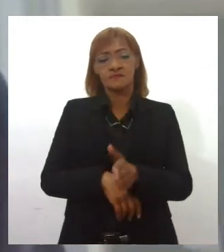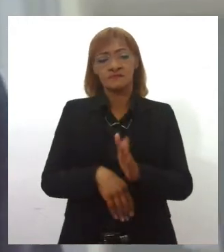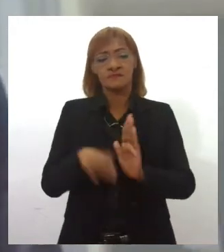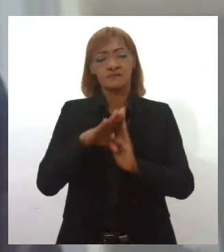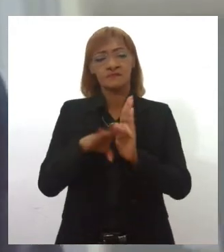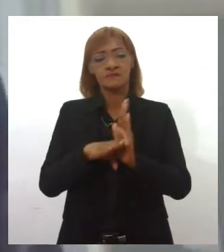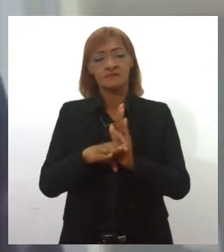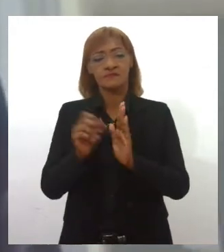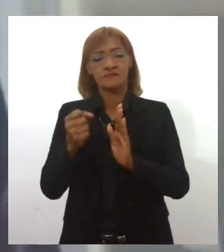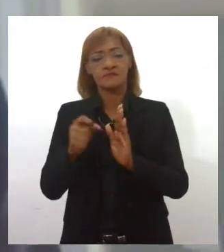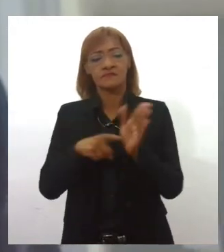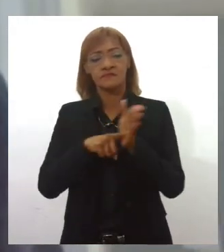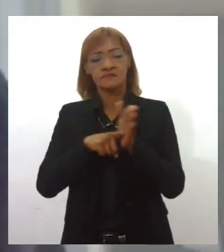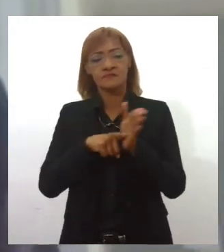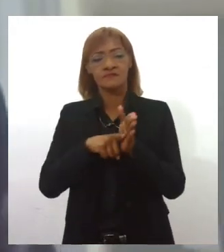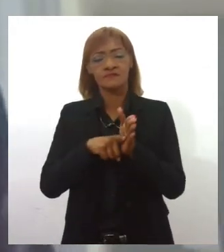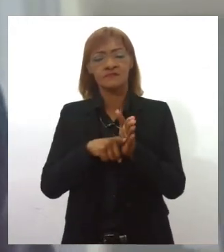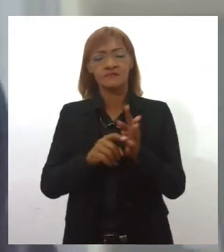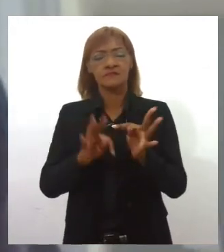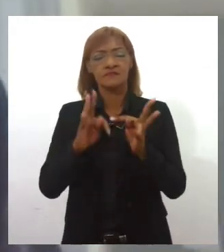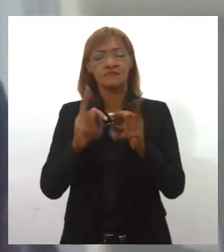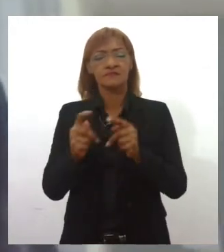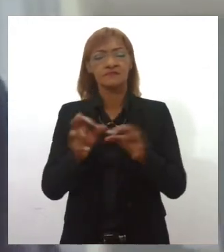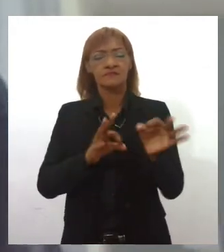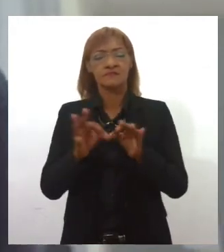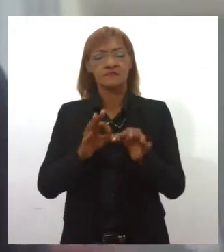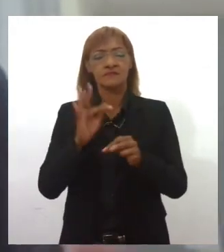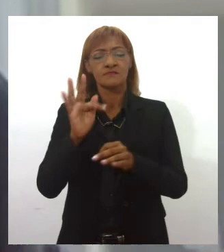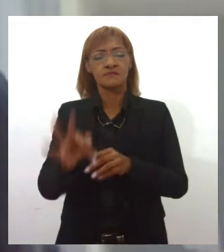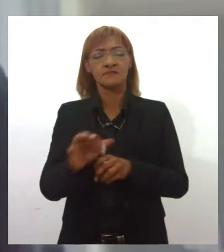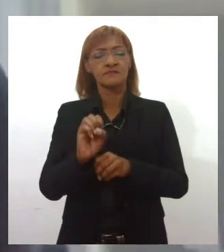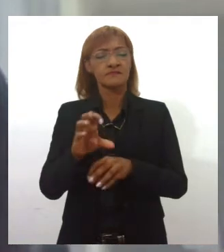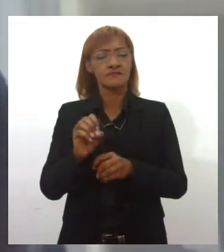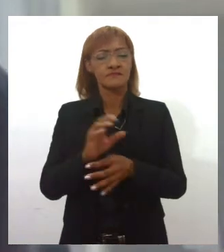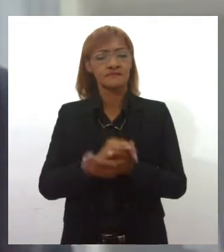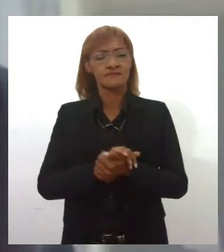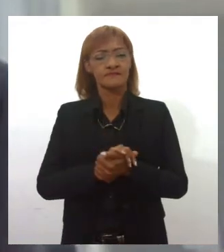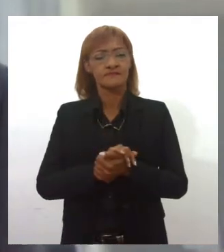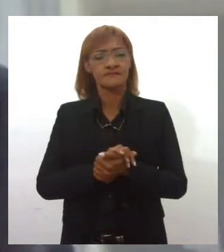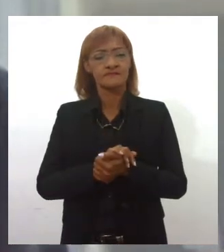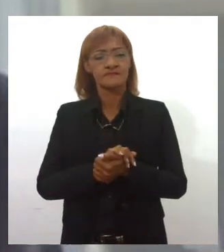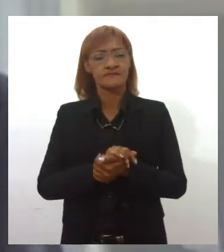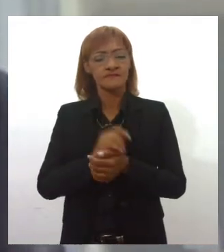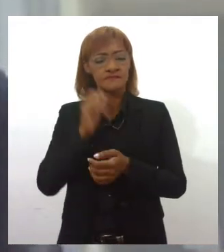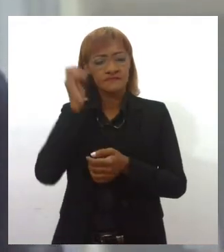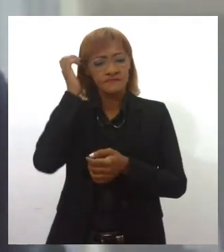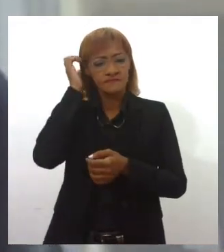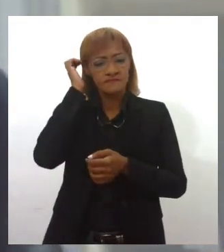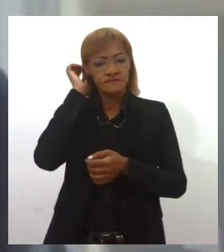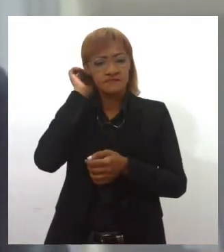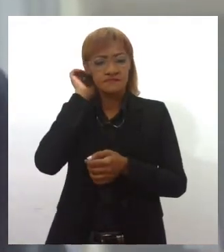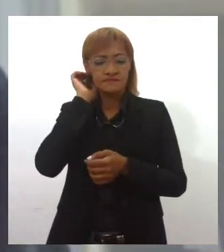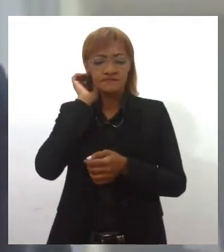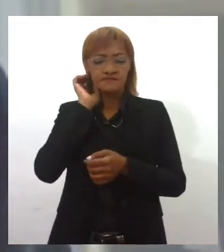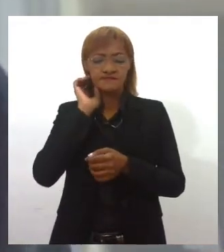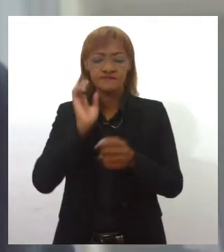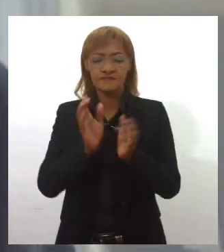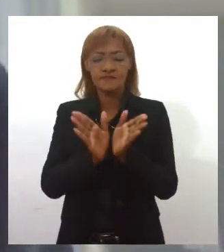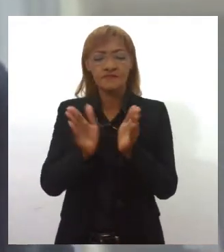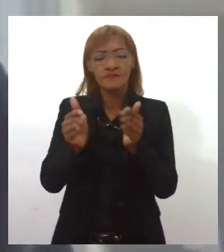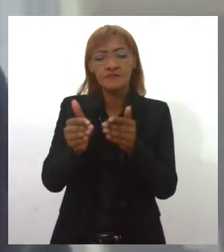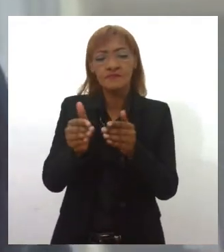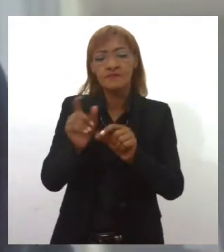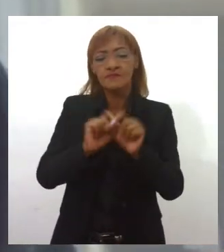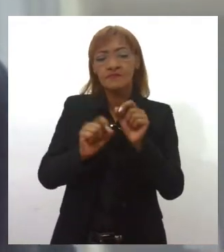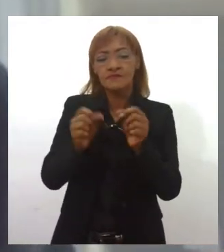um diagnóstico concreto que irá colaborar para o futuro da nossa educação. Tanto que o nosso tema, a conferência como um todo, é